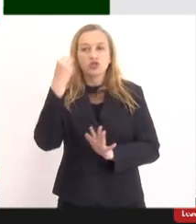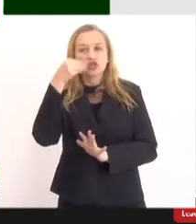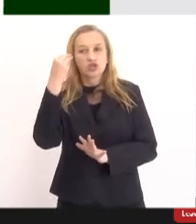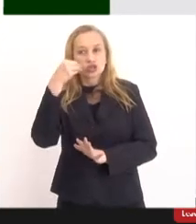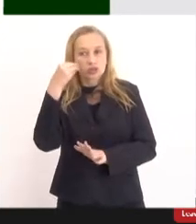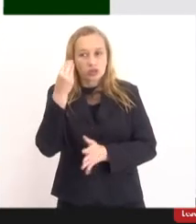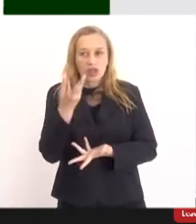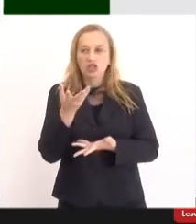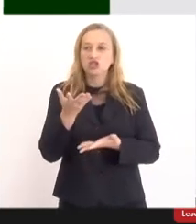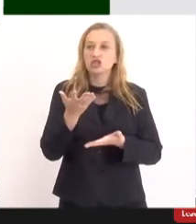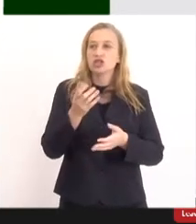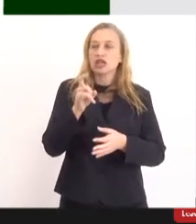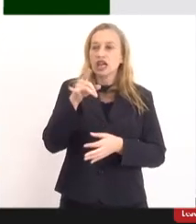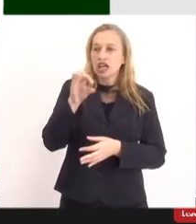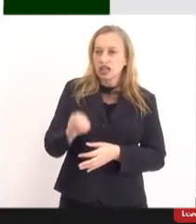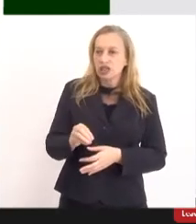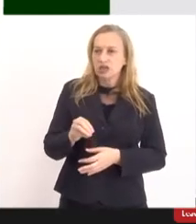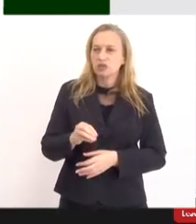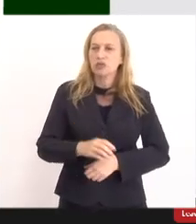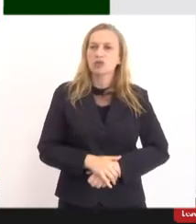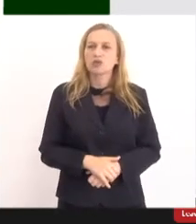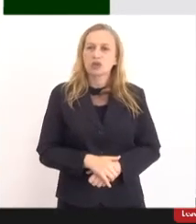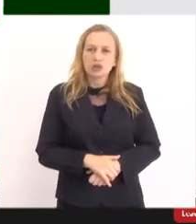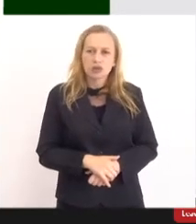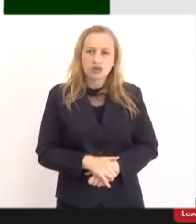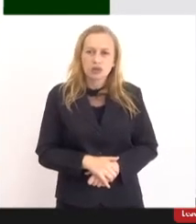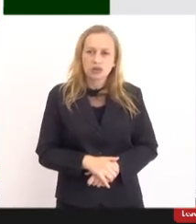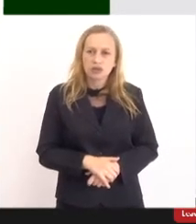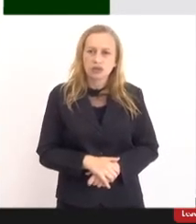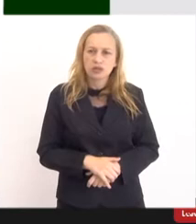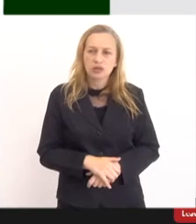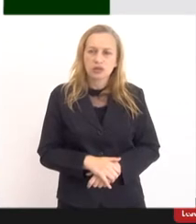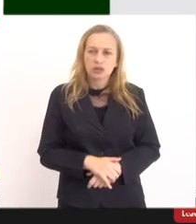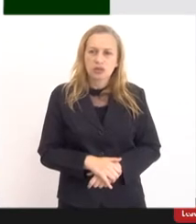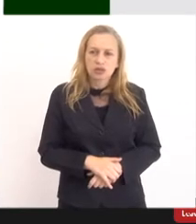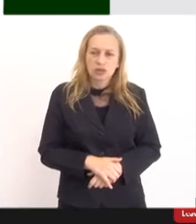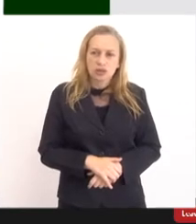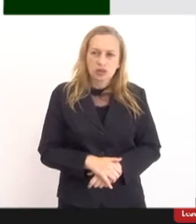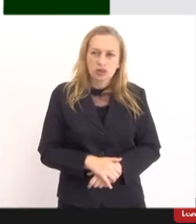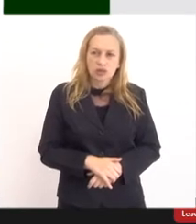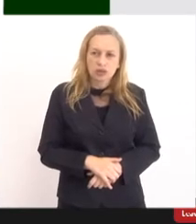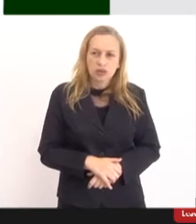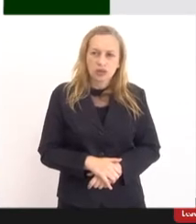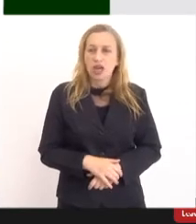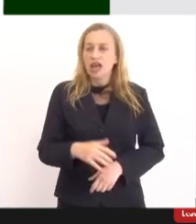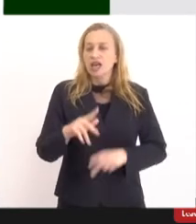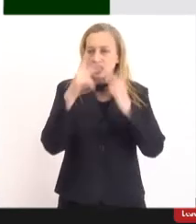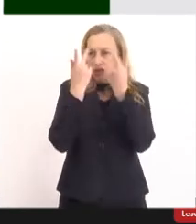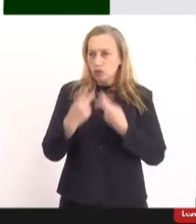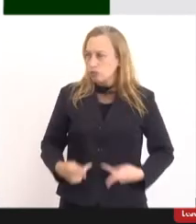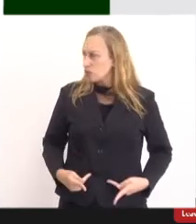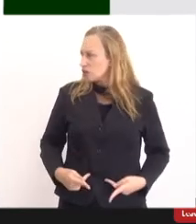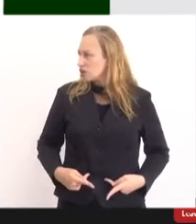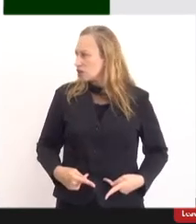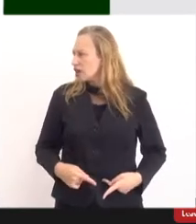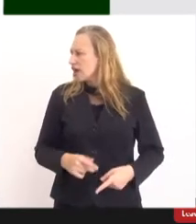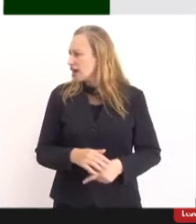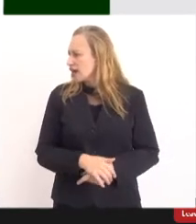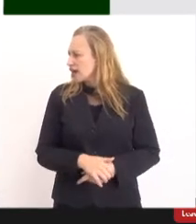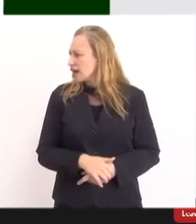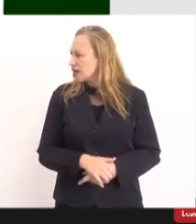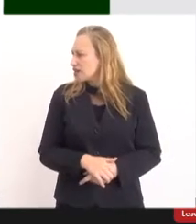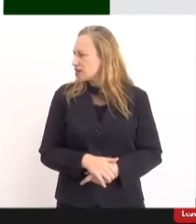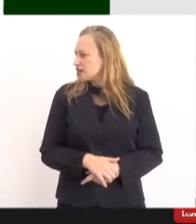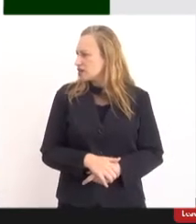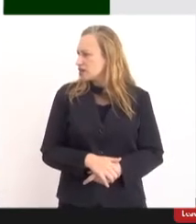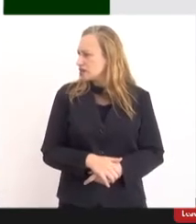qualquer ensaios em seres humanos, testes de seres humanos. E aqui mostra o